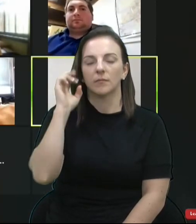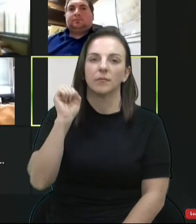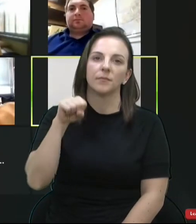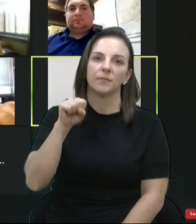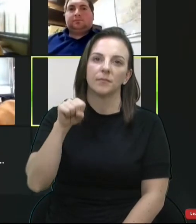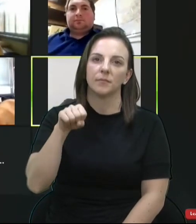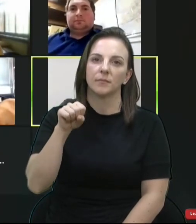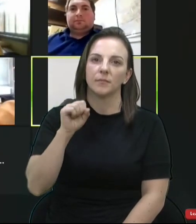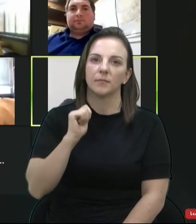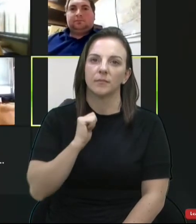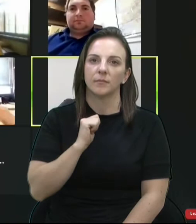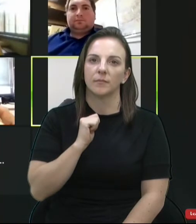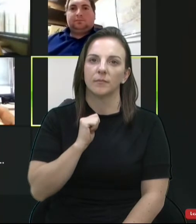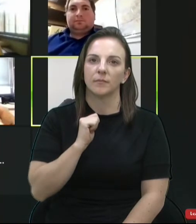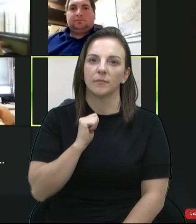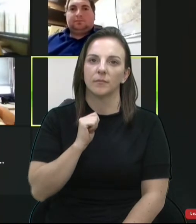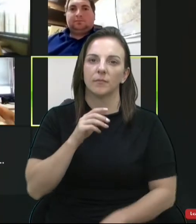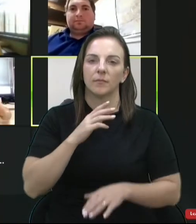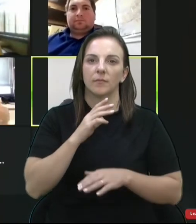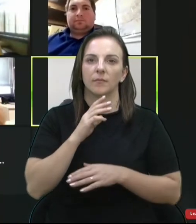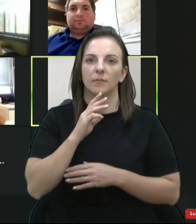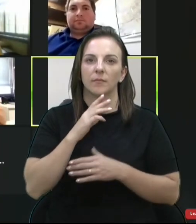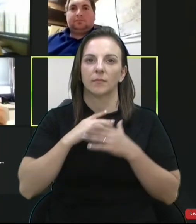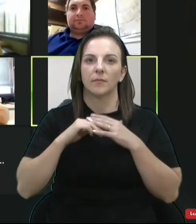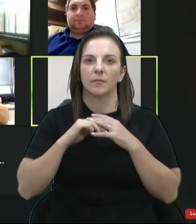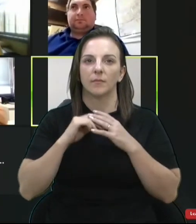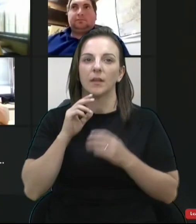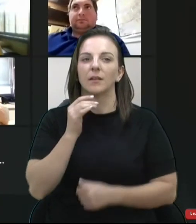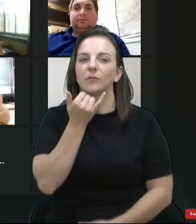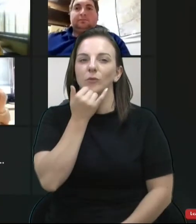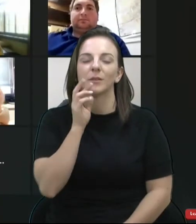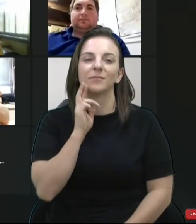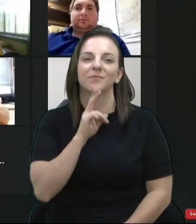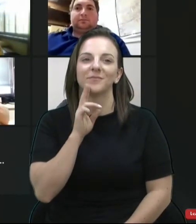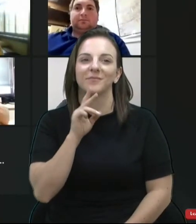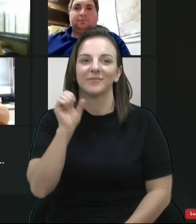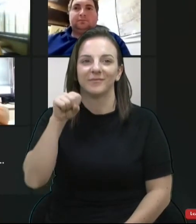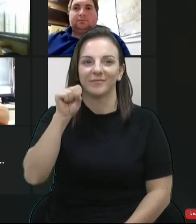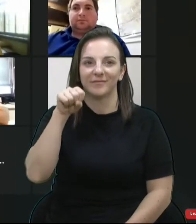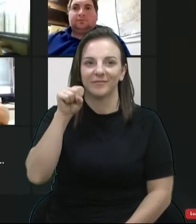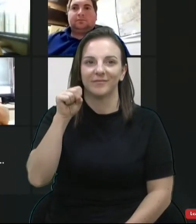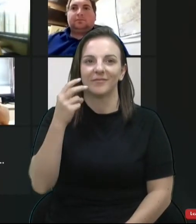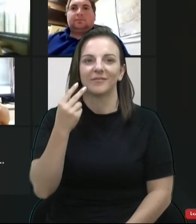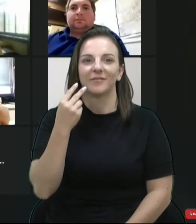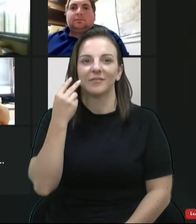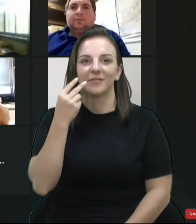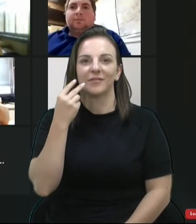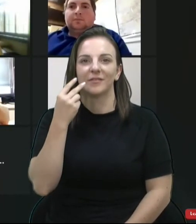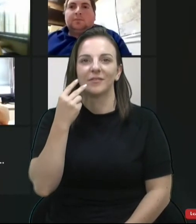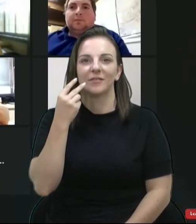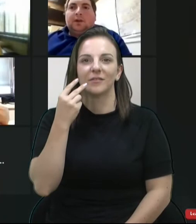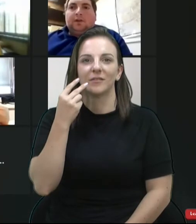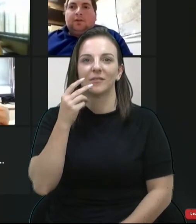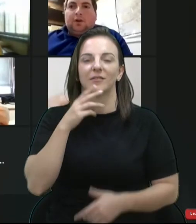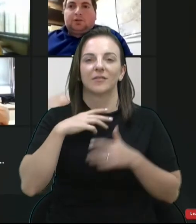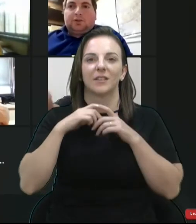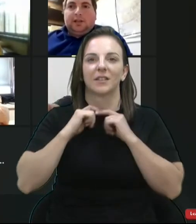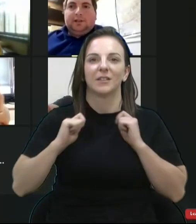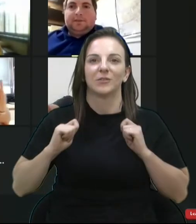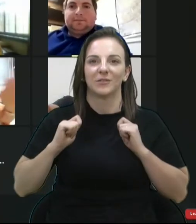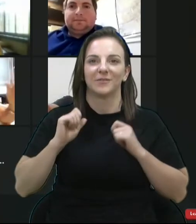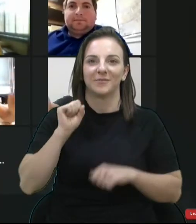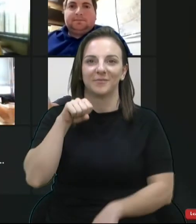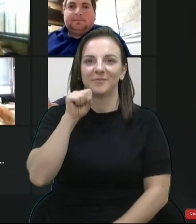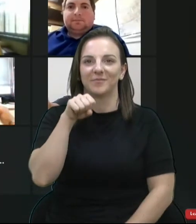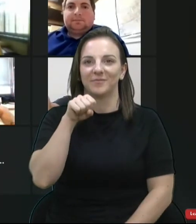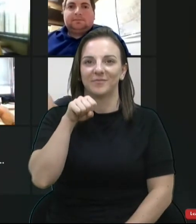voto sim, voto sim, vereador Renato, voto sim, vereador Ricardo Daneluz, voto